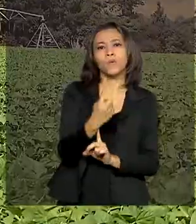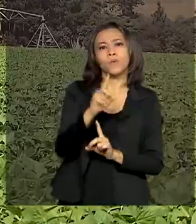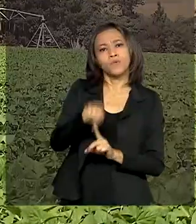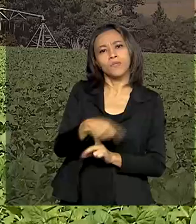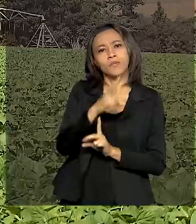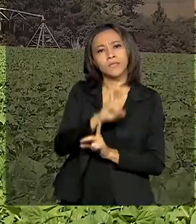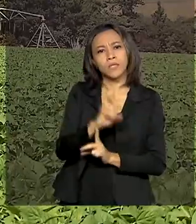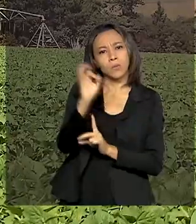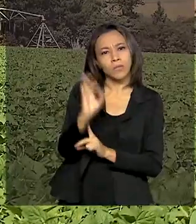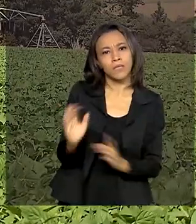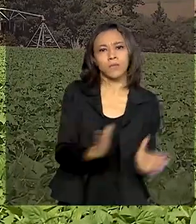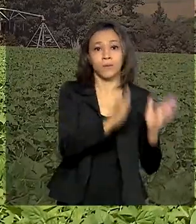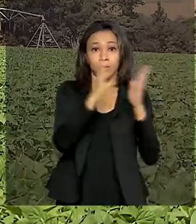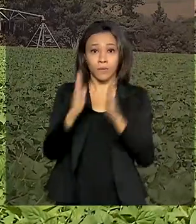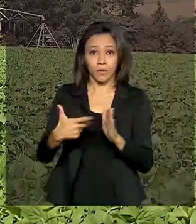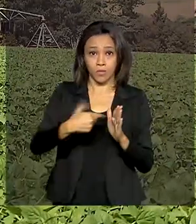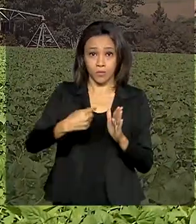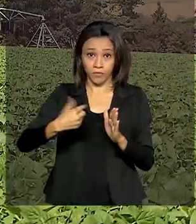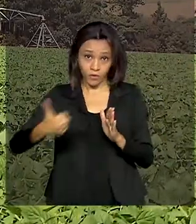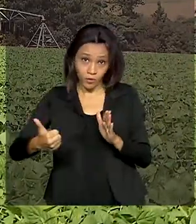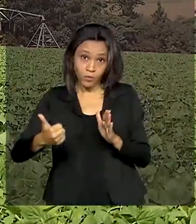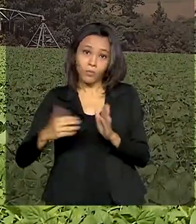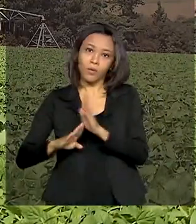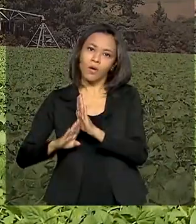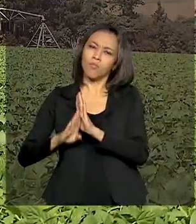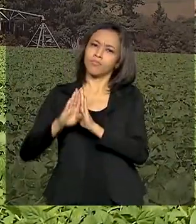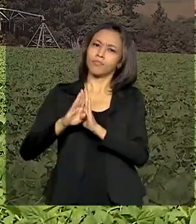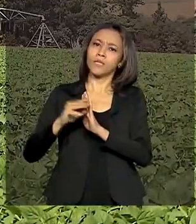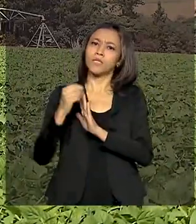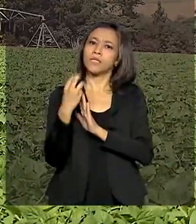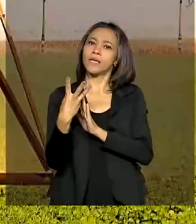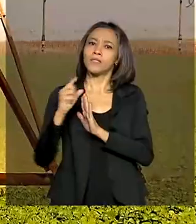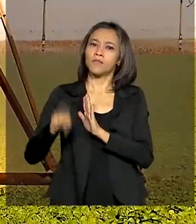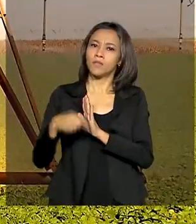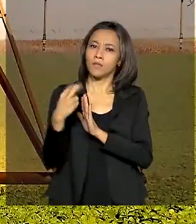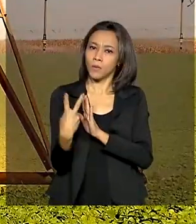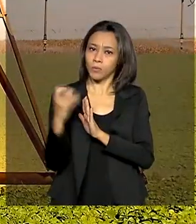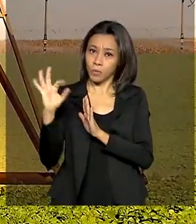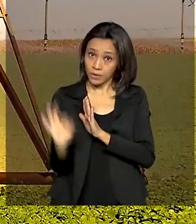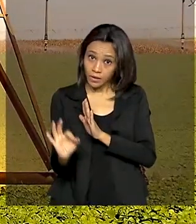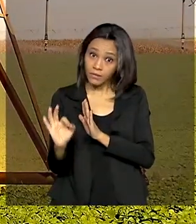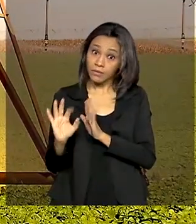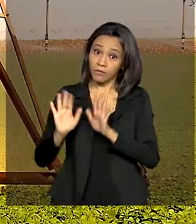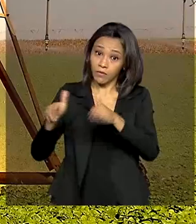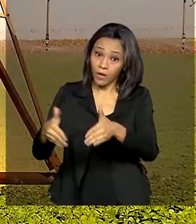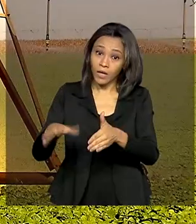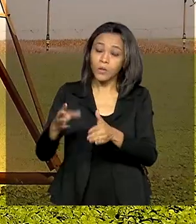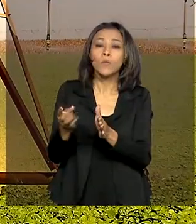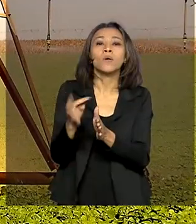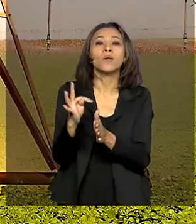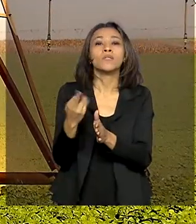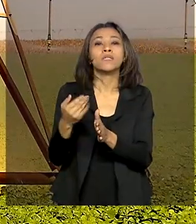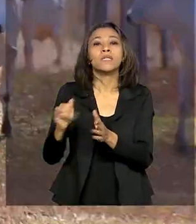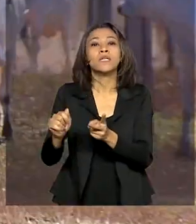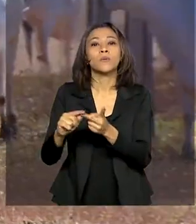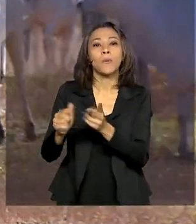e para 2021 alta de 3,2%, com destaque para o trigo, milho e a soja. E na